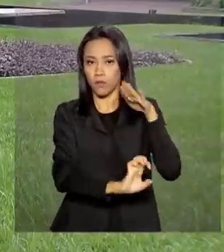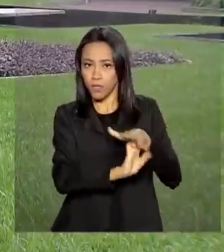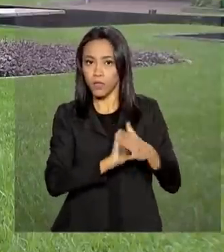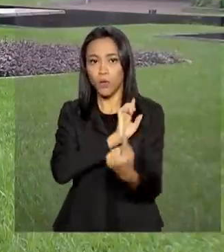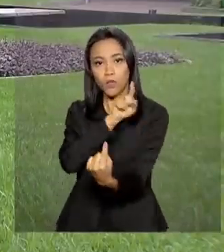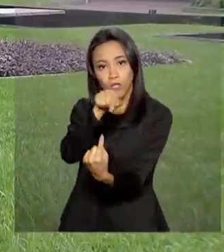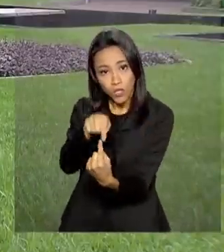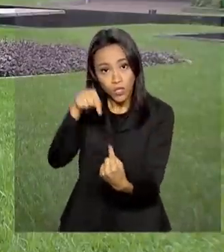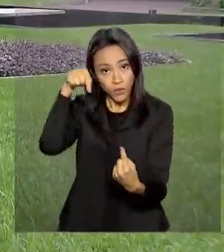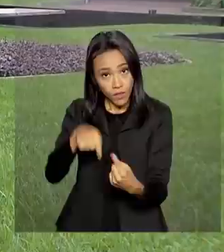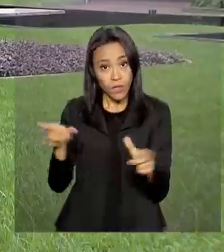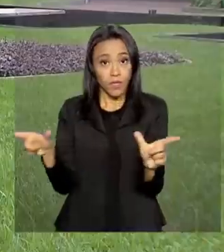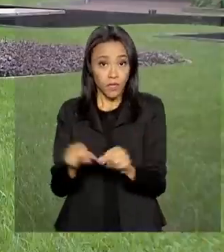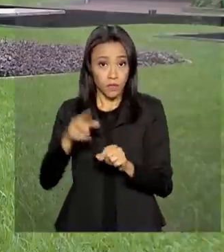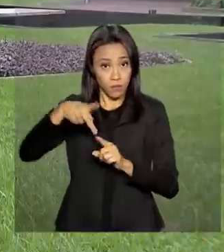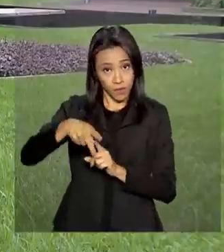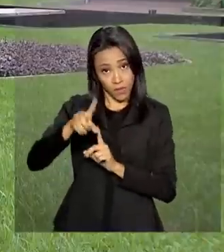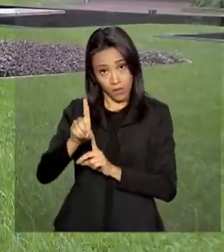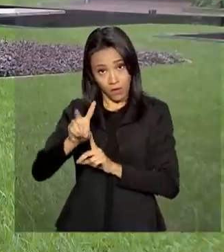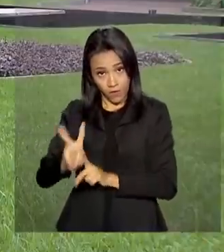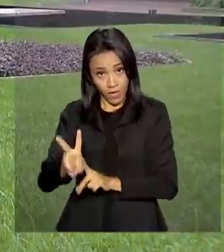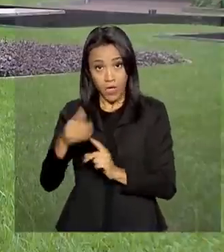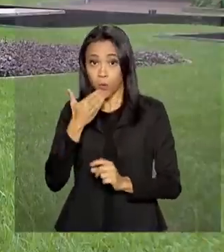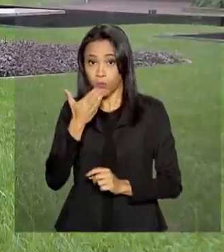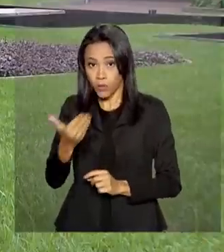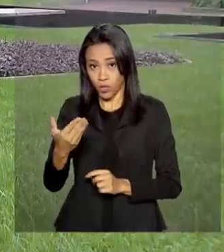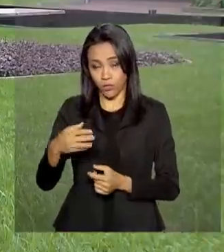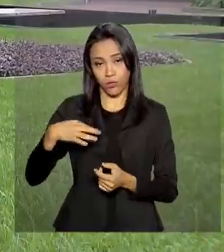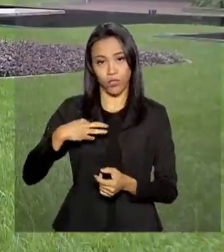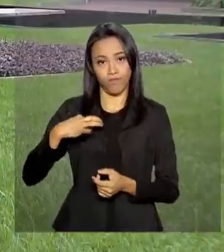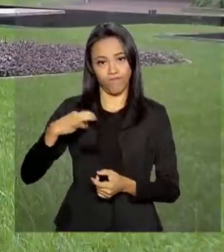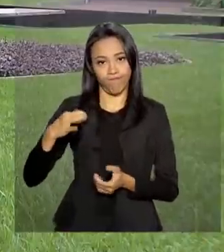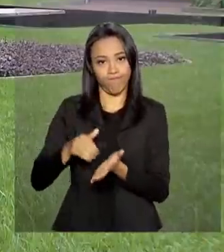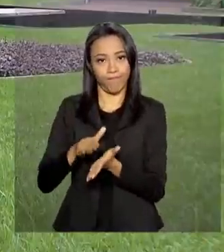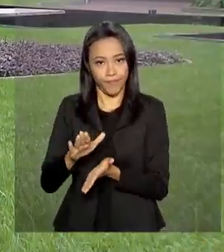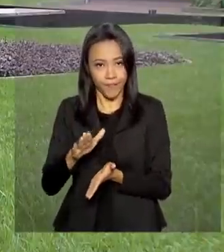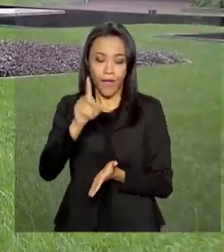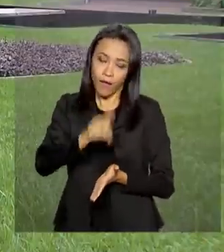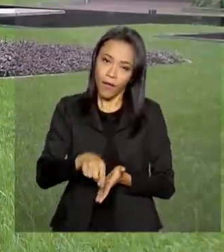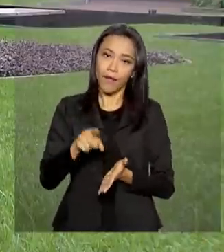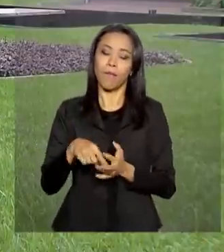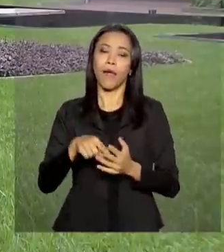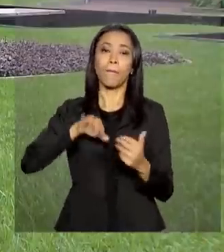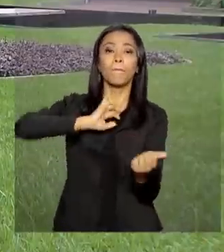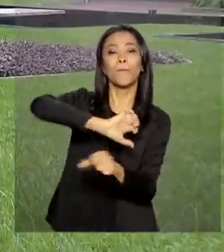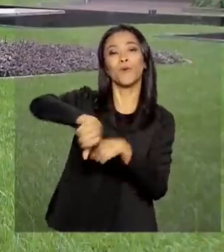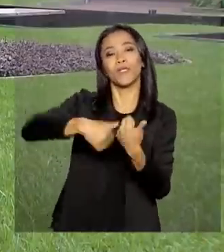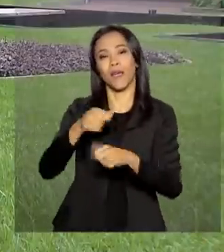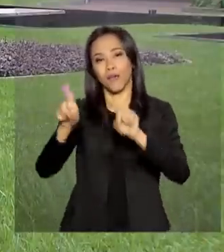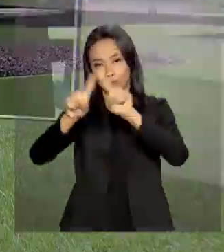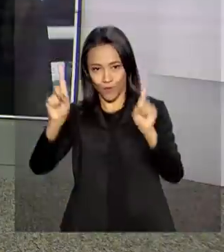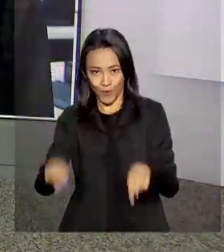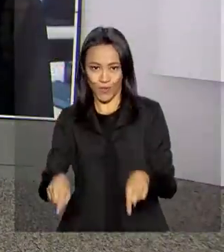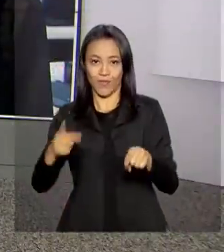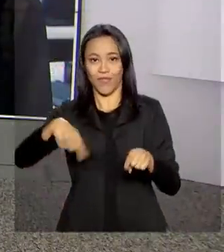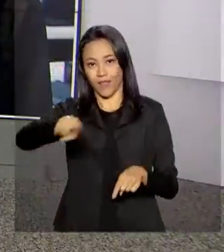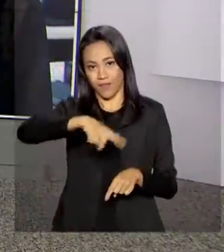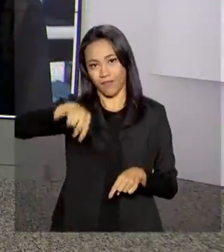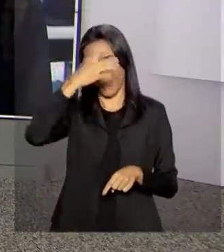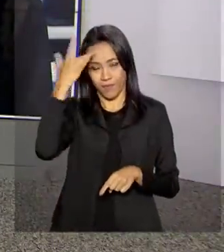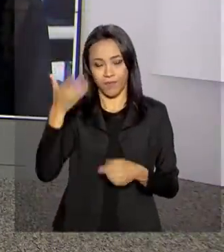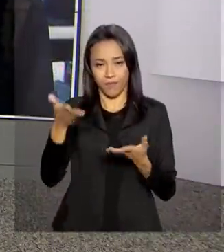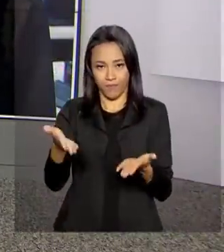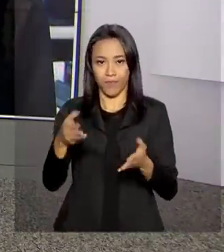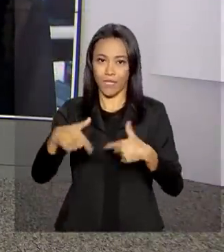O objetivo do programa de demissão voluntária é promover a renovação dos quadros da companhia. Voltamos com você, Carla. Tá certo, Priscila. Muito